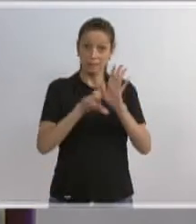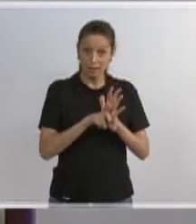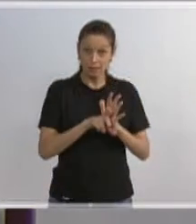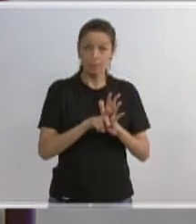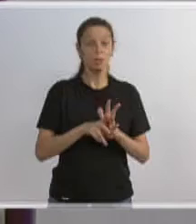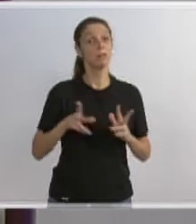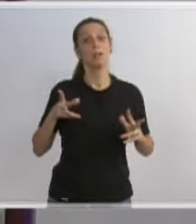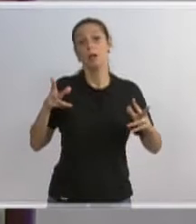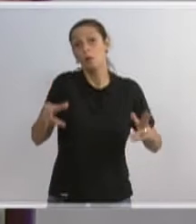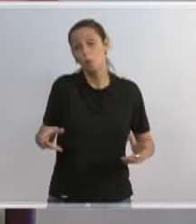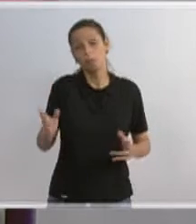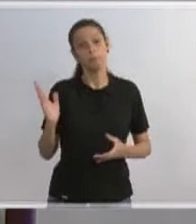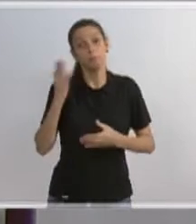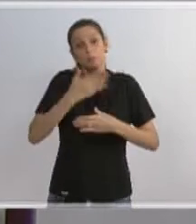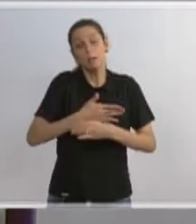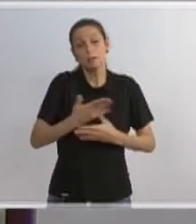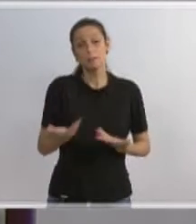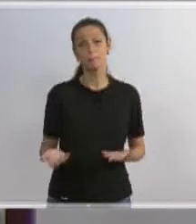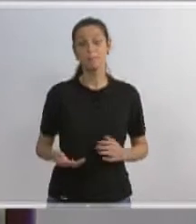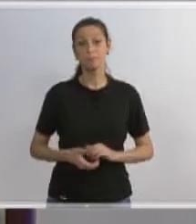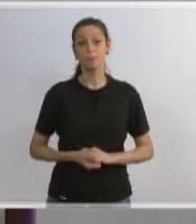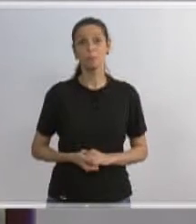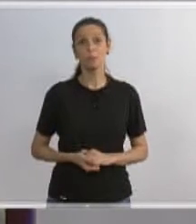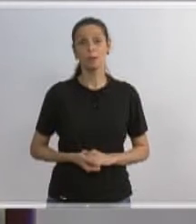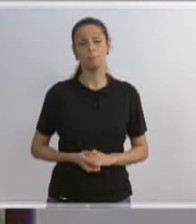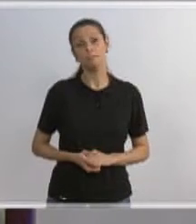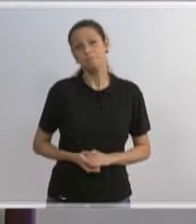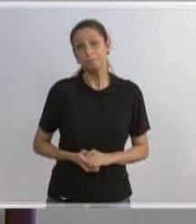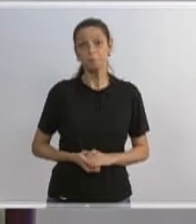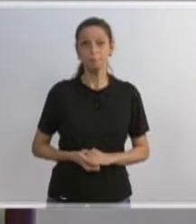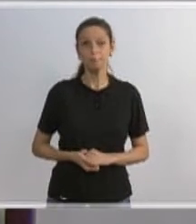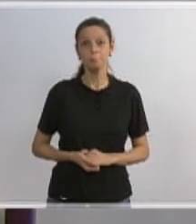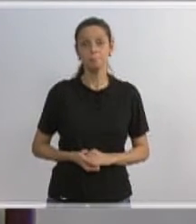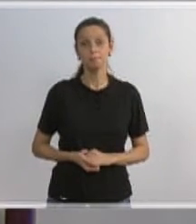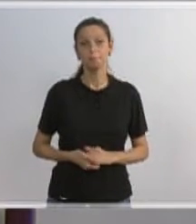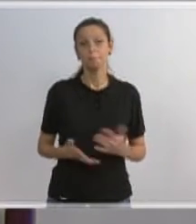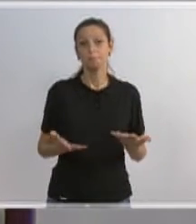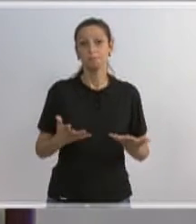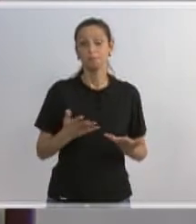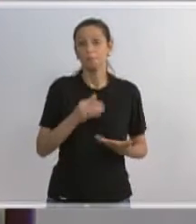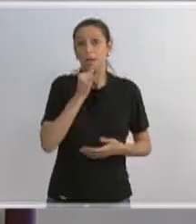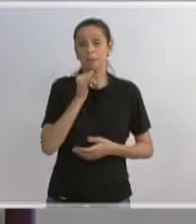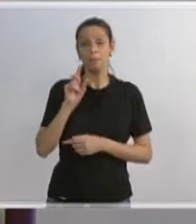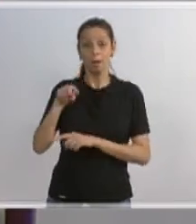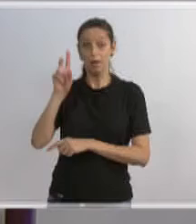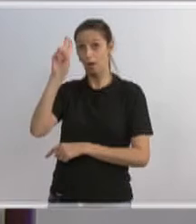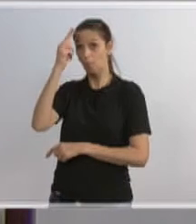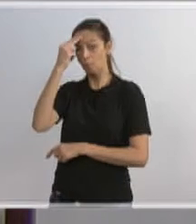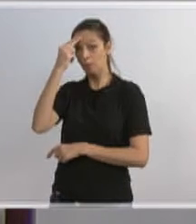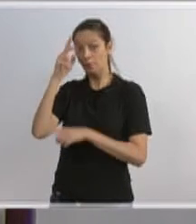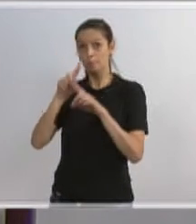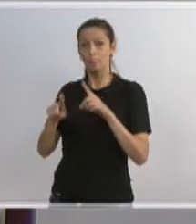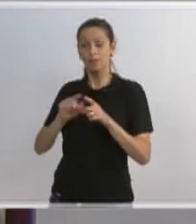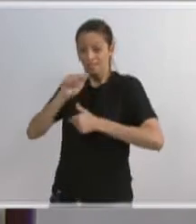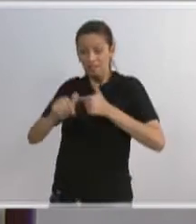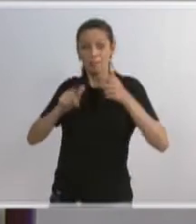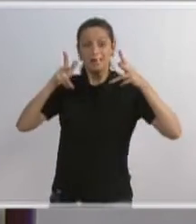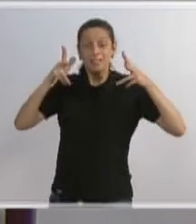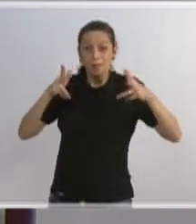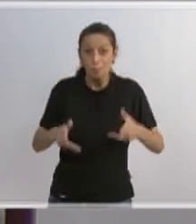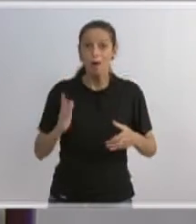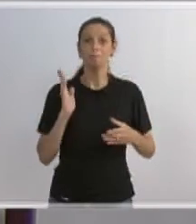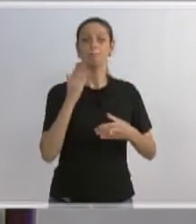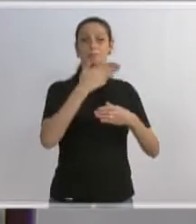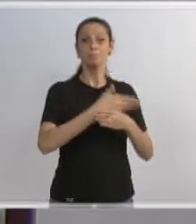táxi sem, talvez, que a palavra táxi vai ser Uber, mas vai ser legalizado dentro de uma forma que